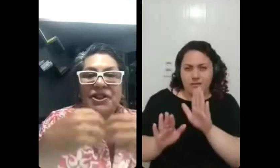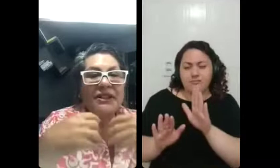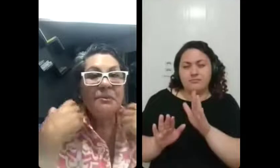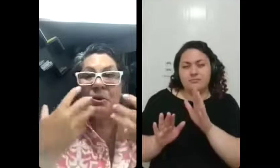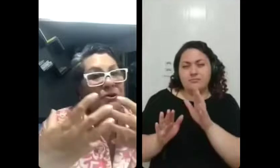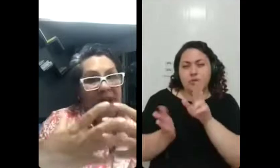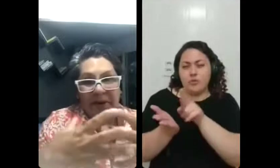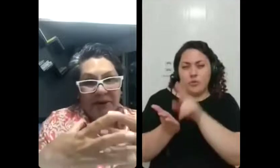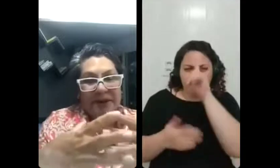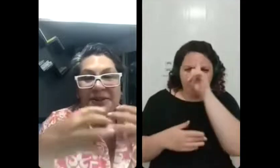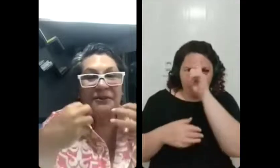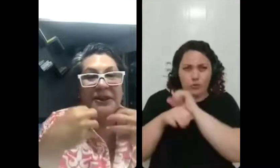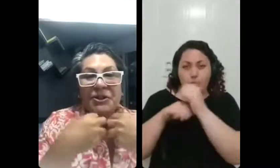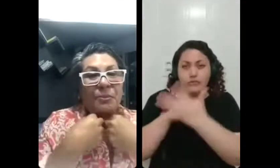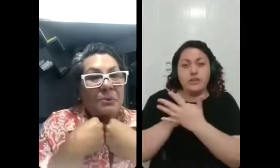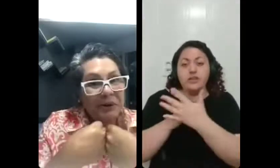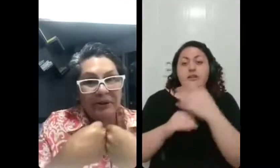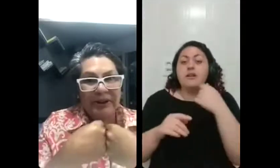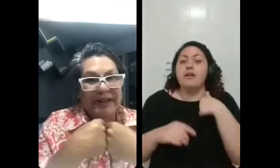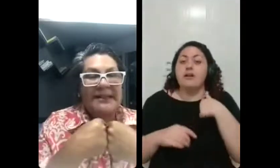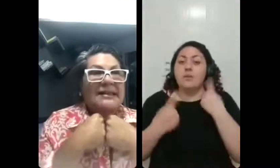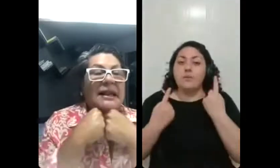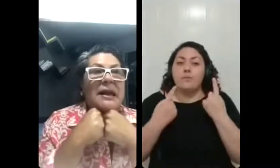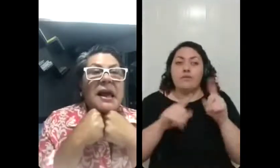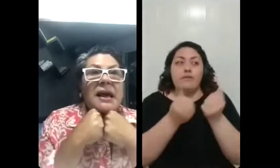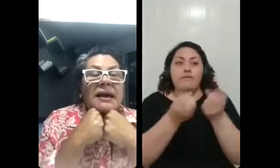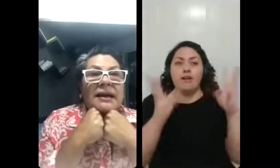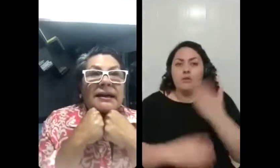dei uma mexida em muitos amigos, e isso me deixou muito feliz.